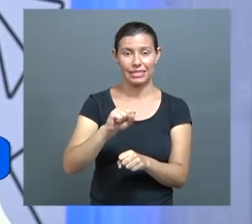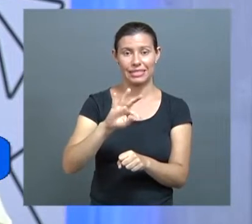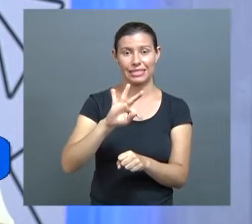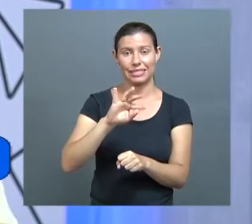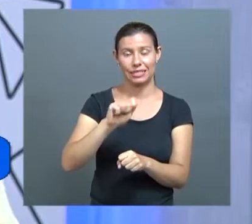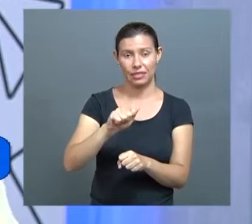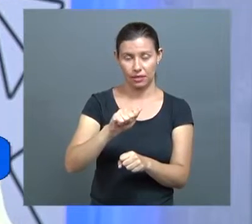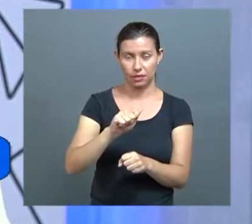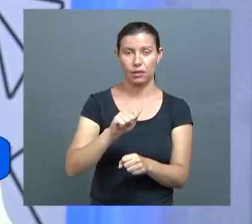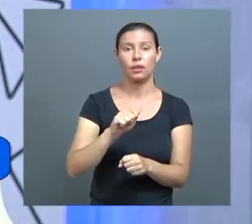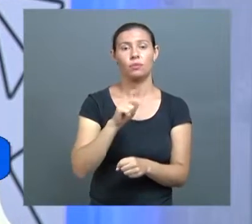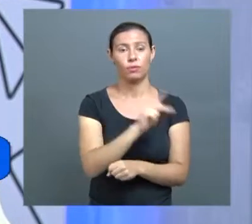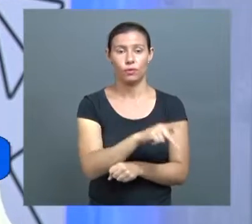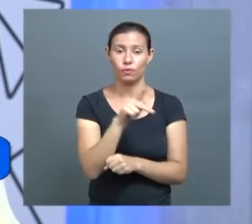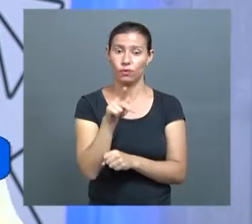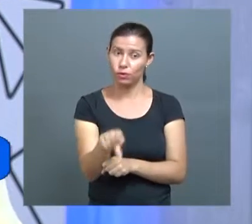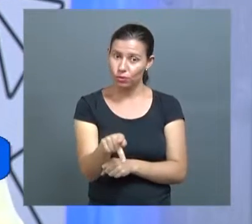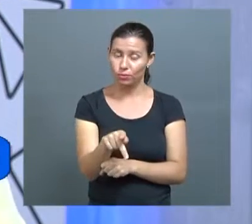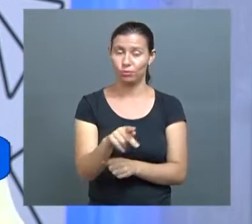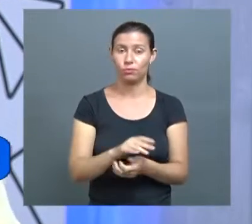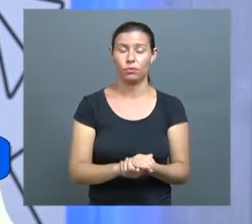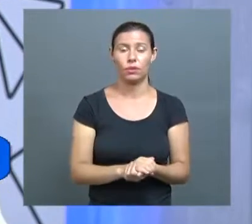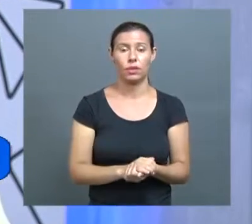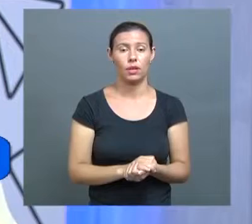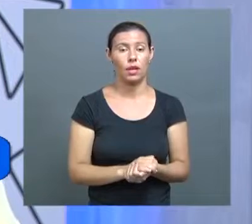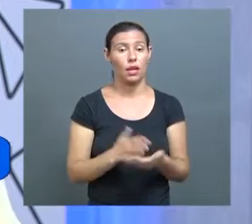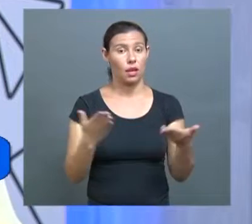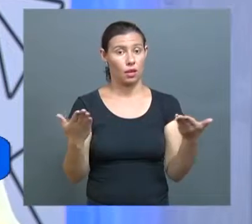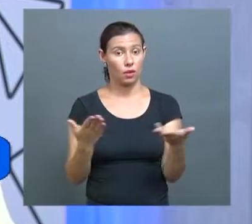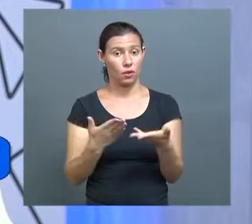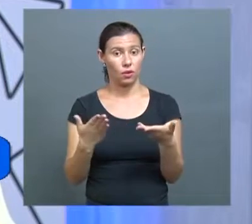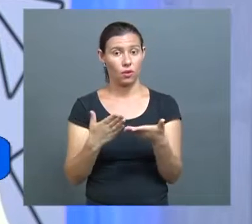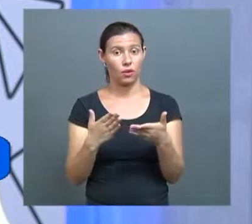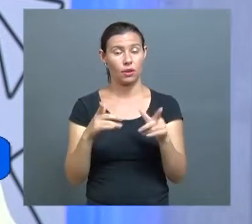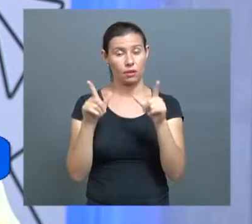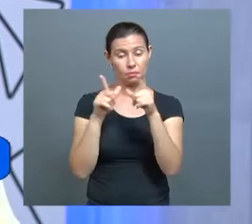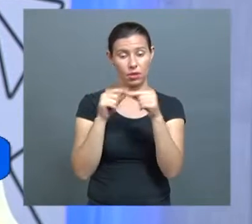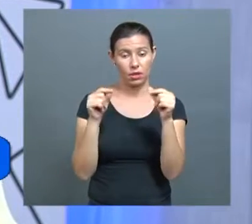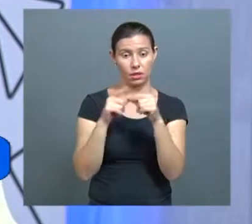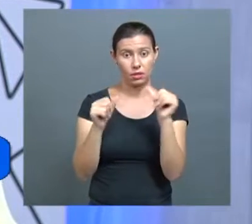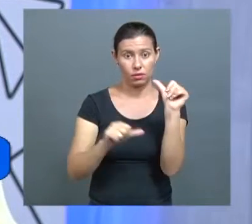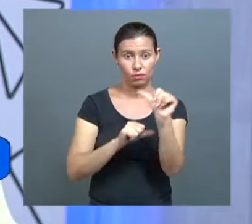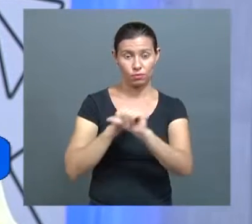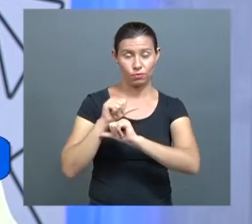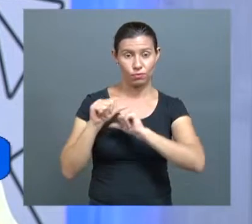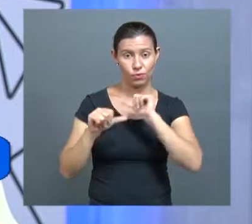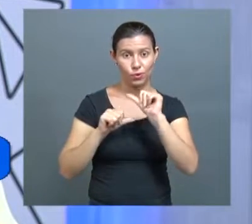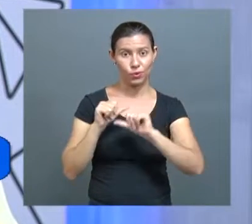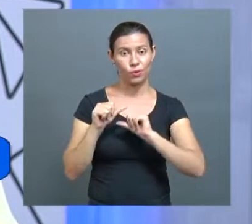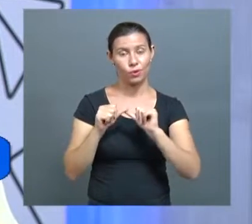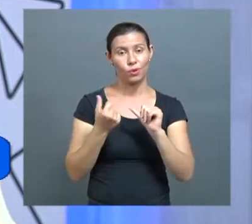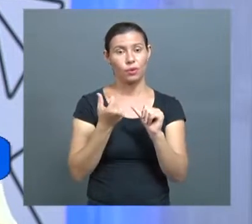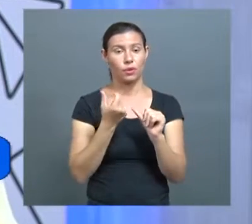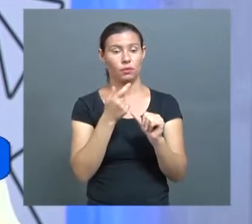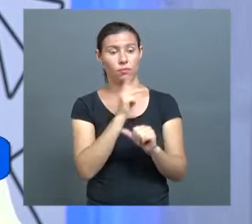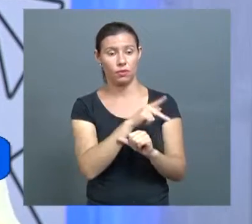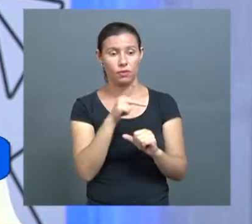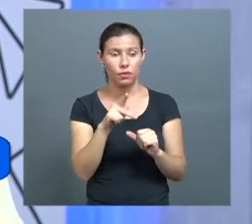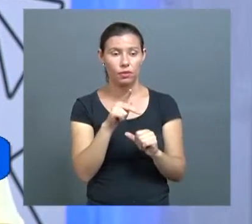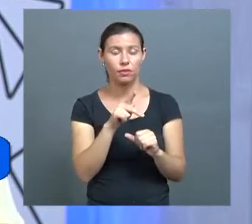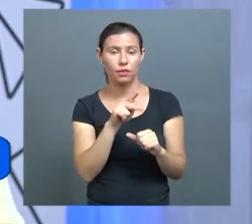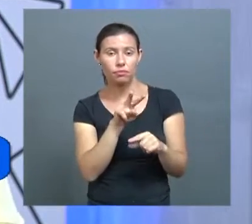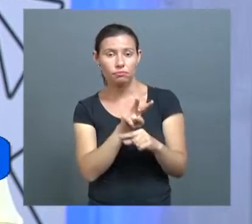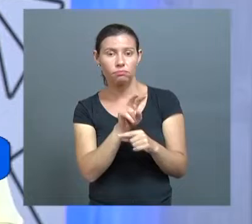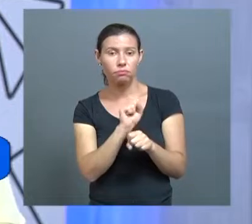ordem de Brasília, de não pagar a PH para os docentes em regime de dedicação exclusiva, nós ficamos sem